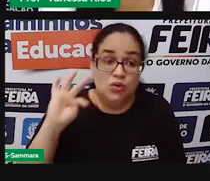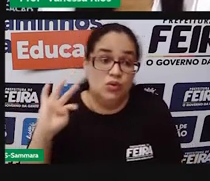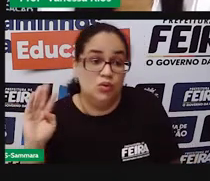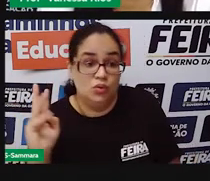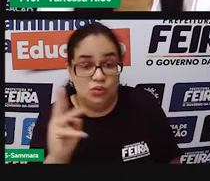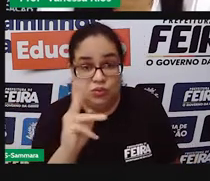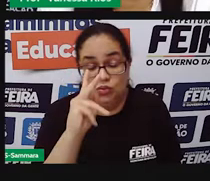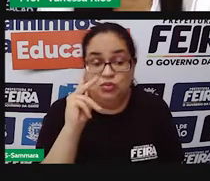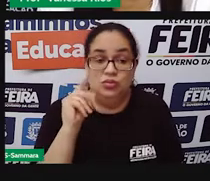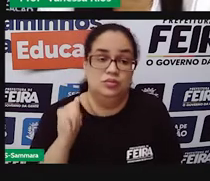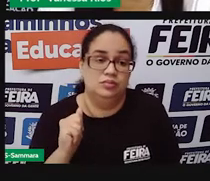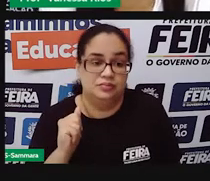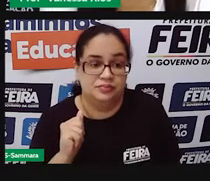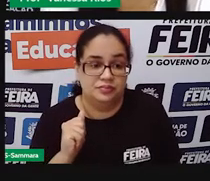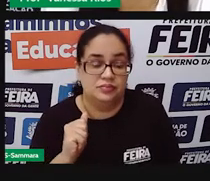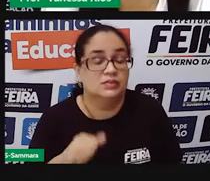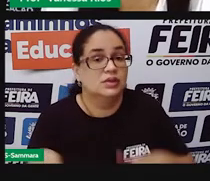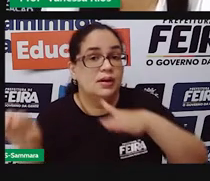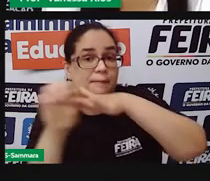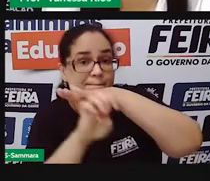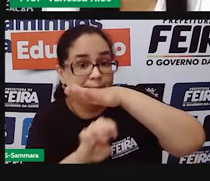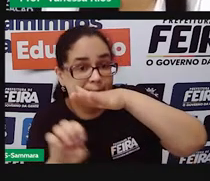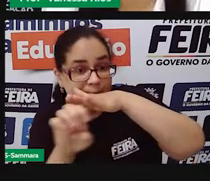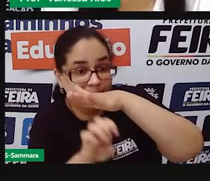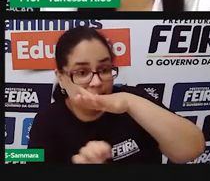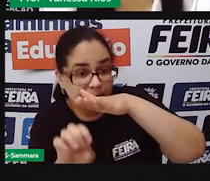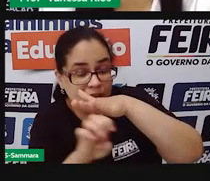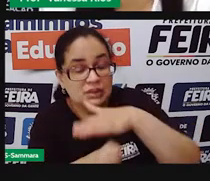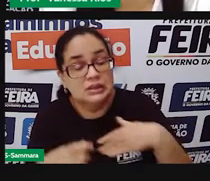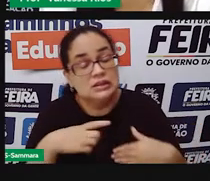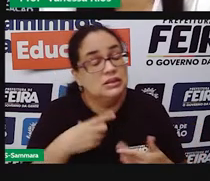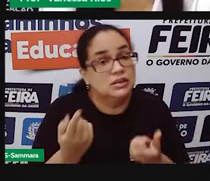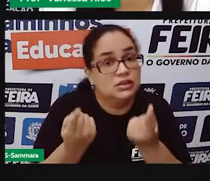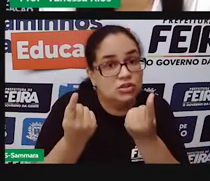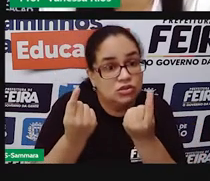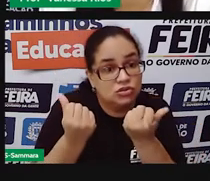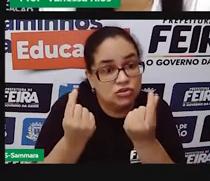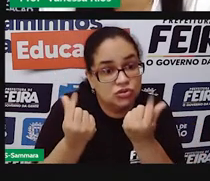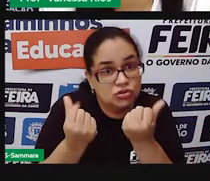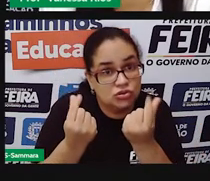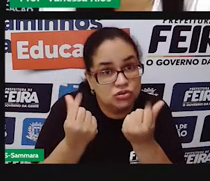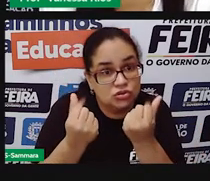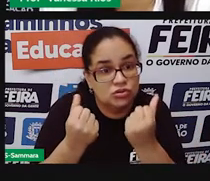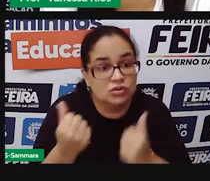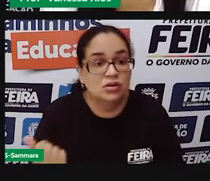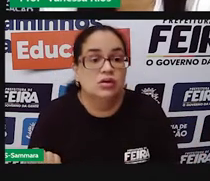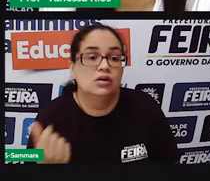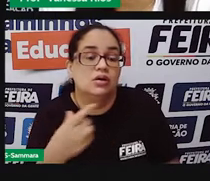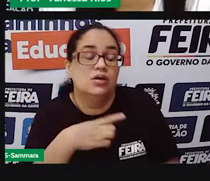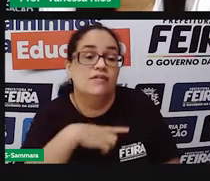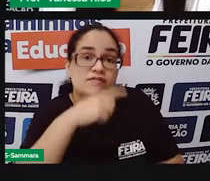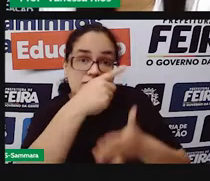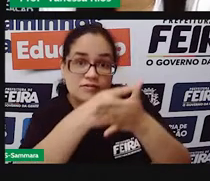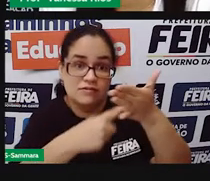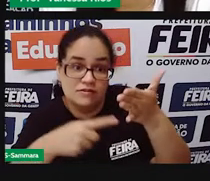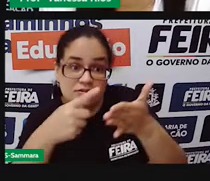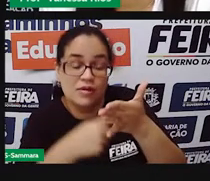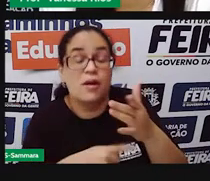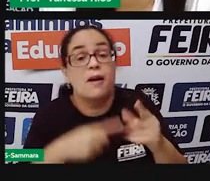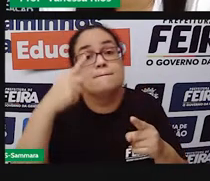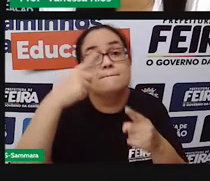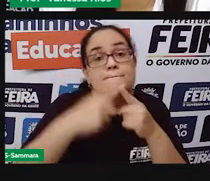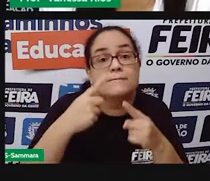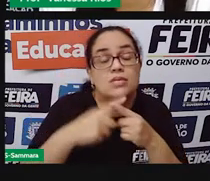empresas ou de quem tem dinheiro, né? Fez aí em relação ao poder do voto, é porque a gente